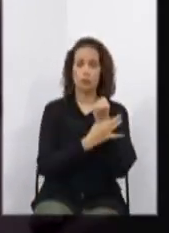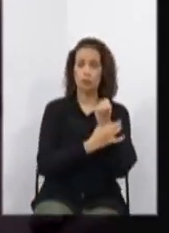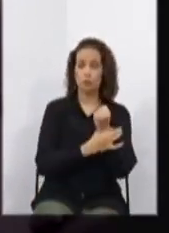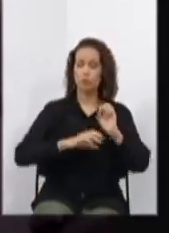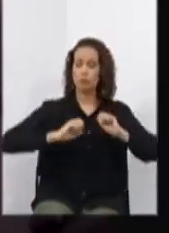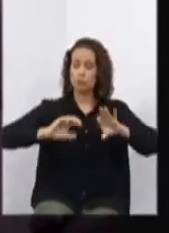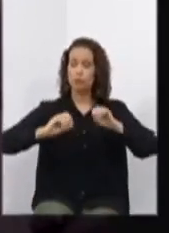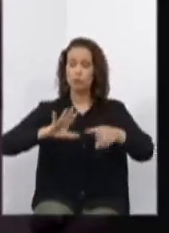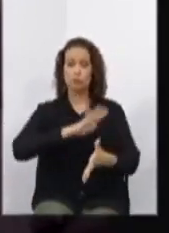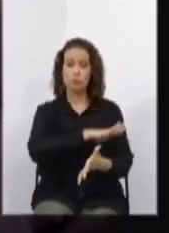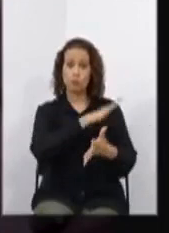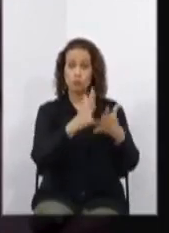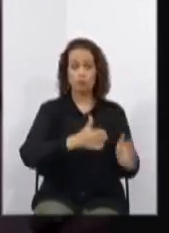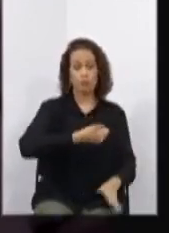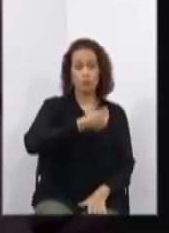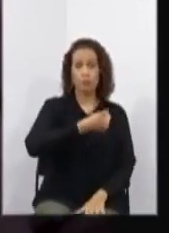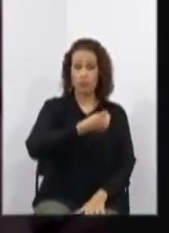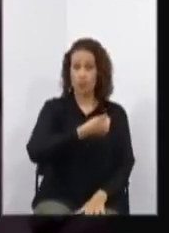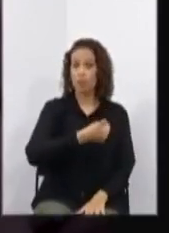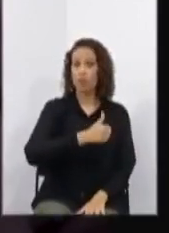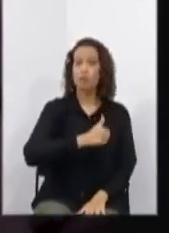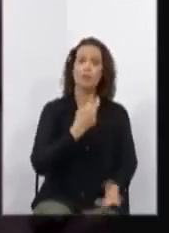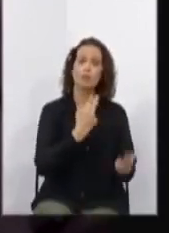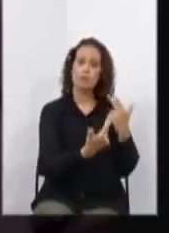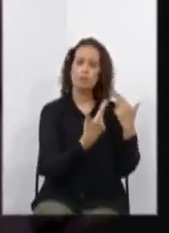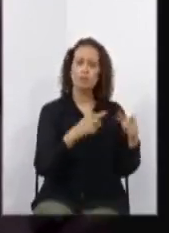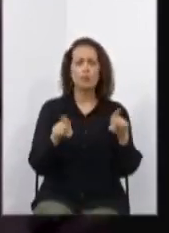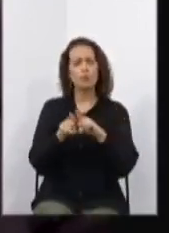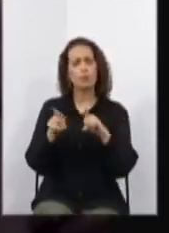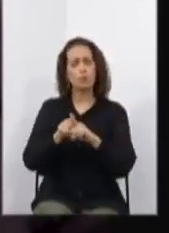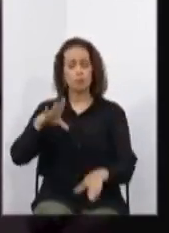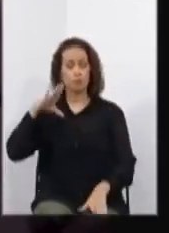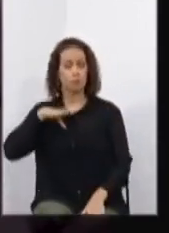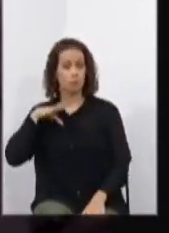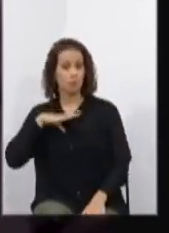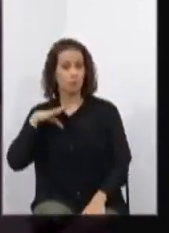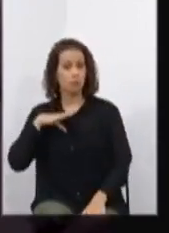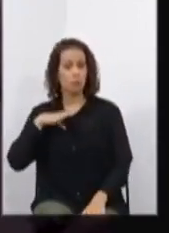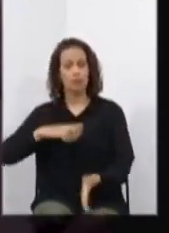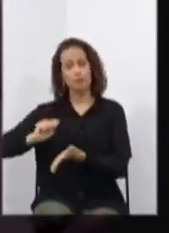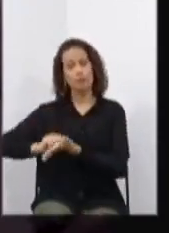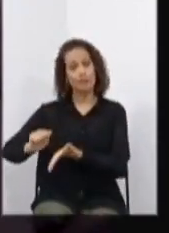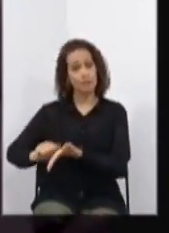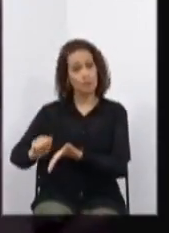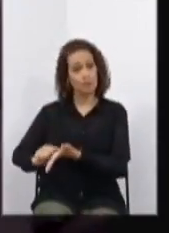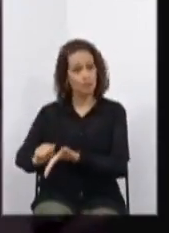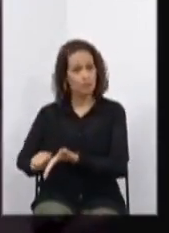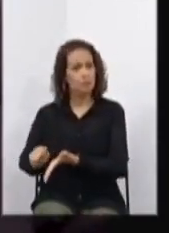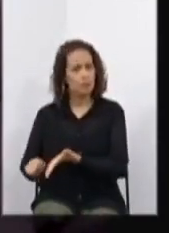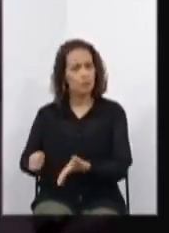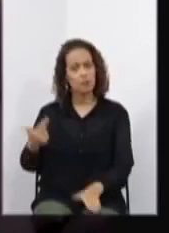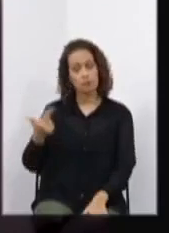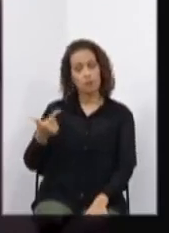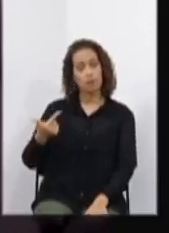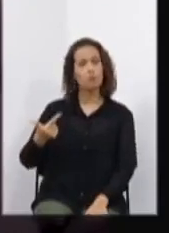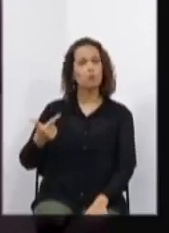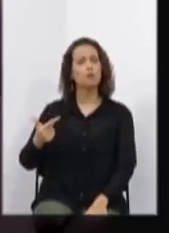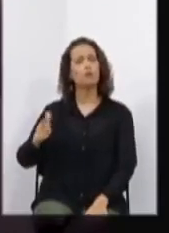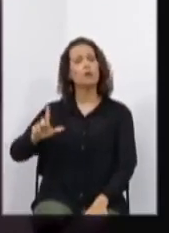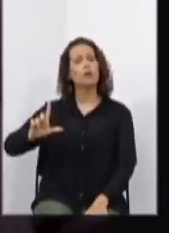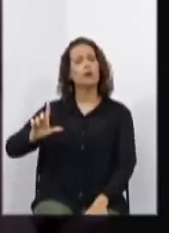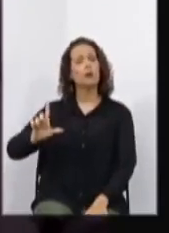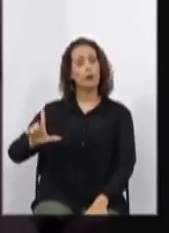como primeira língua e de língua portuguesa na modalidade escrita como segunda língua.